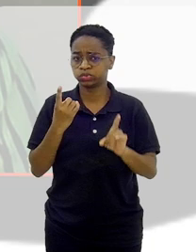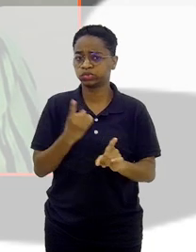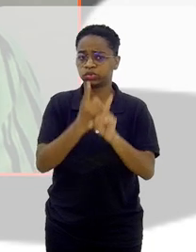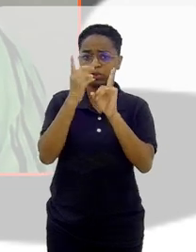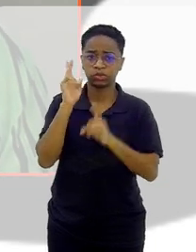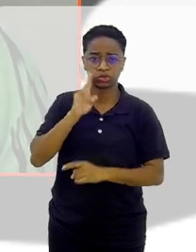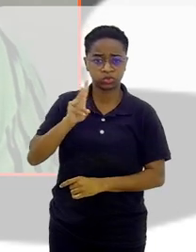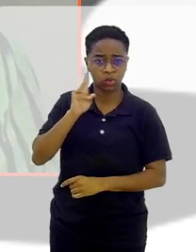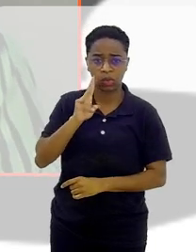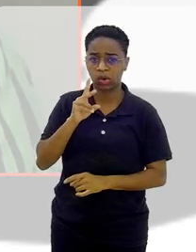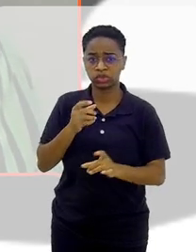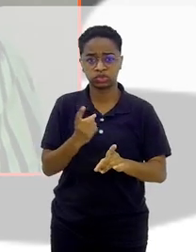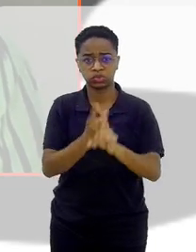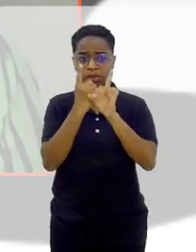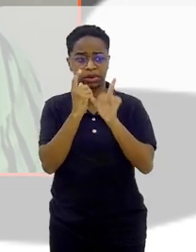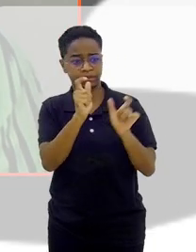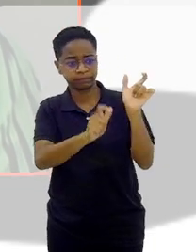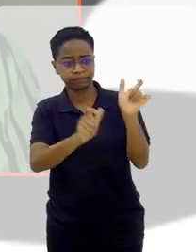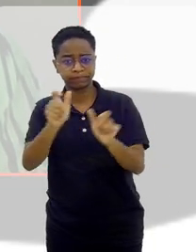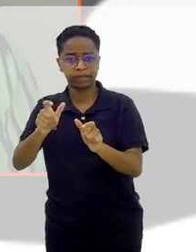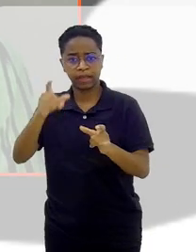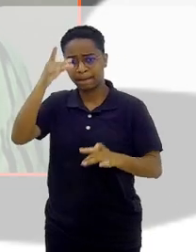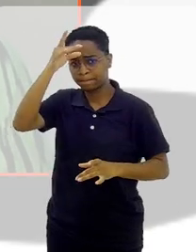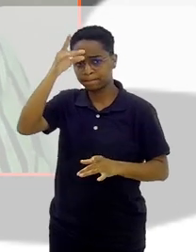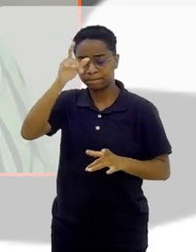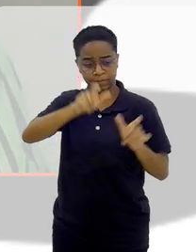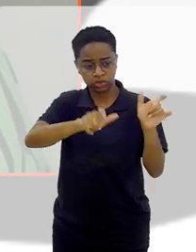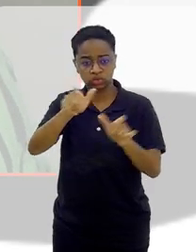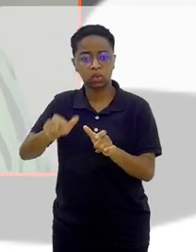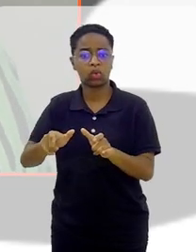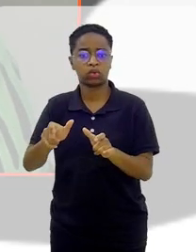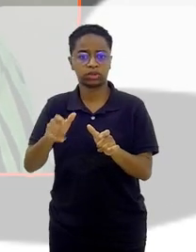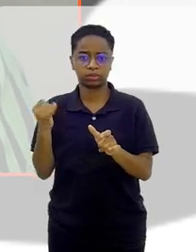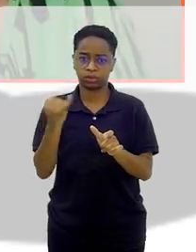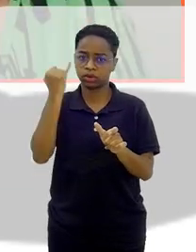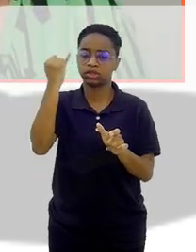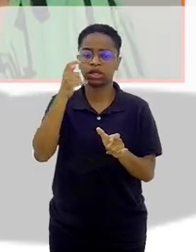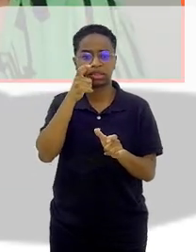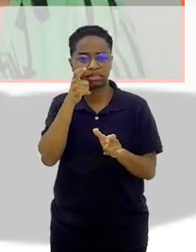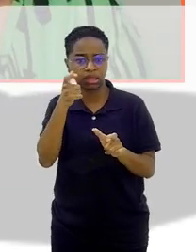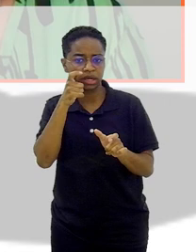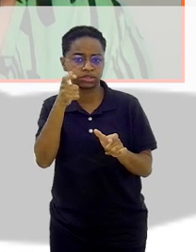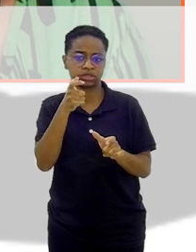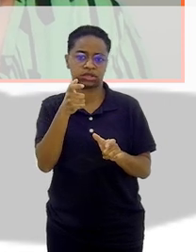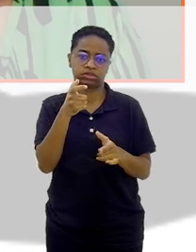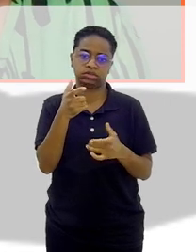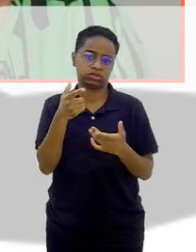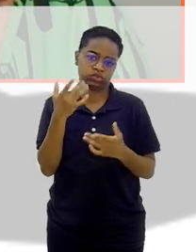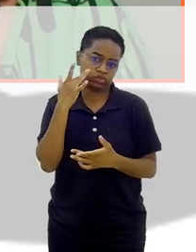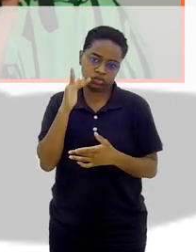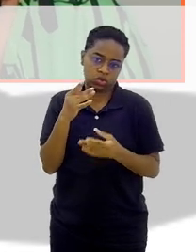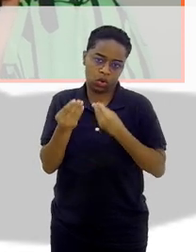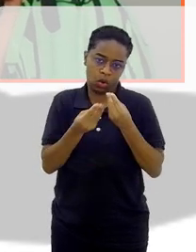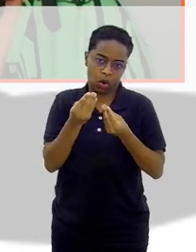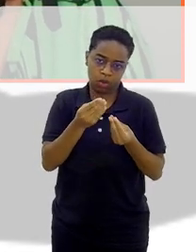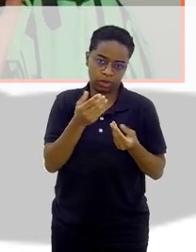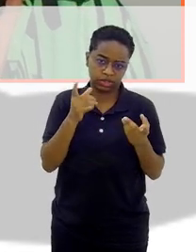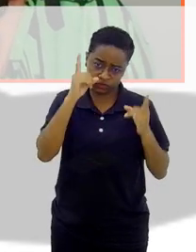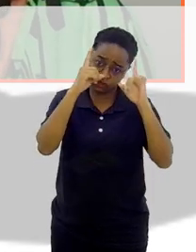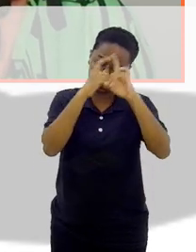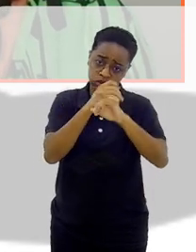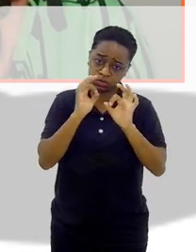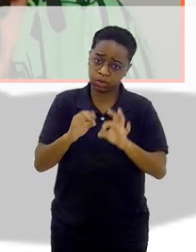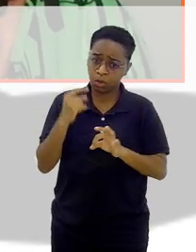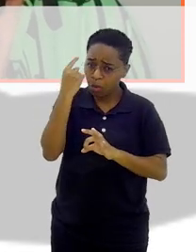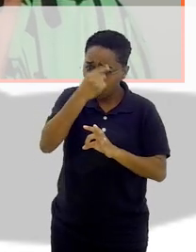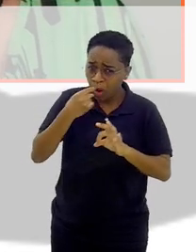histórias, né? E personagens, como a gente chama, que são as pessoas interessantes, né? Da vida real. Era muito difícil,